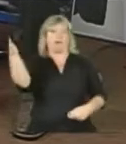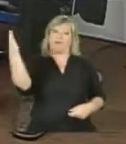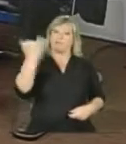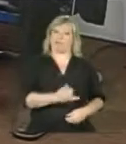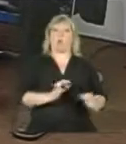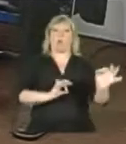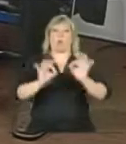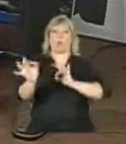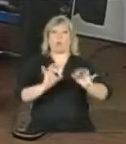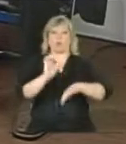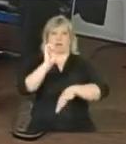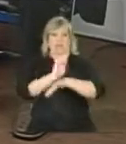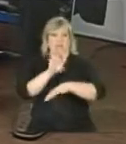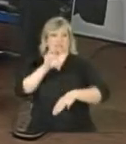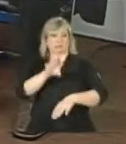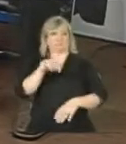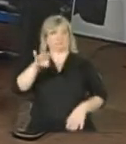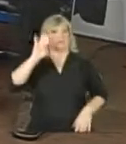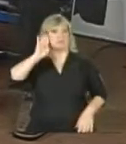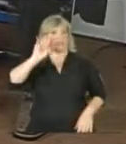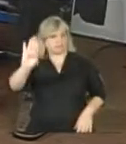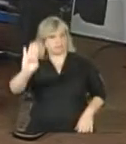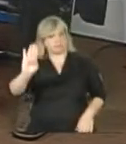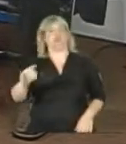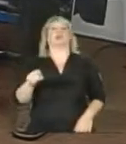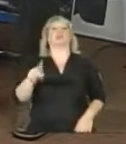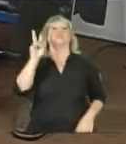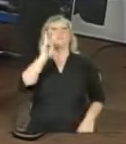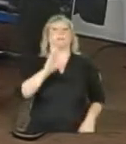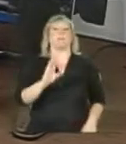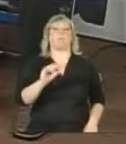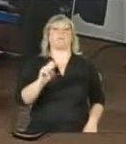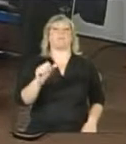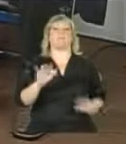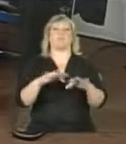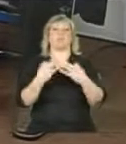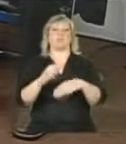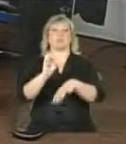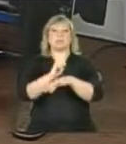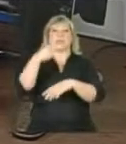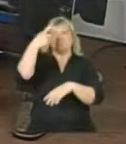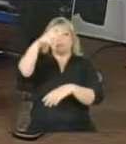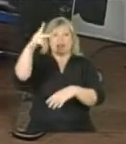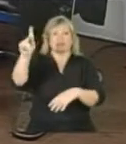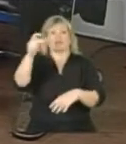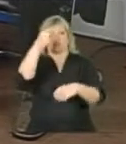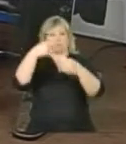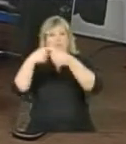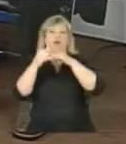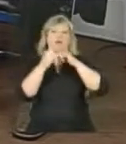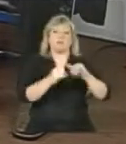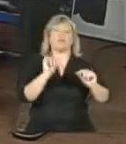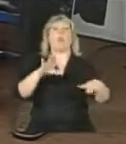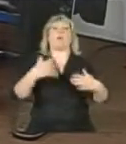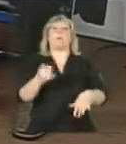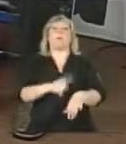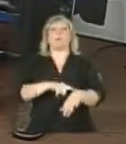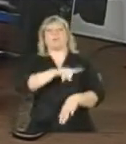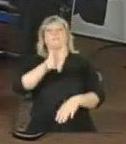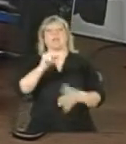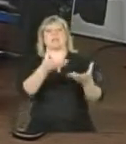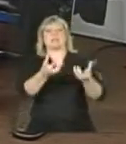estadual, né, do cadastro e do Bolsa Família do estado dele, para verificar em que momento eles vão ser